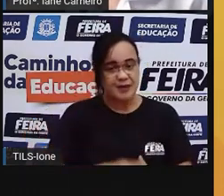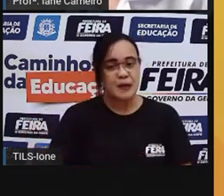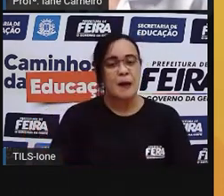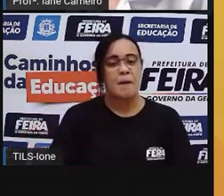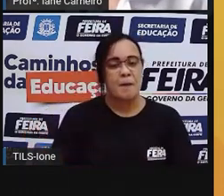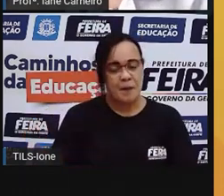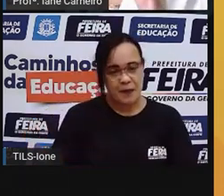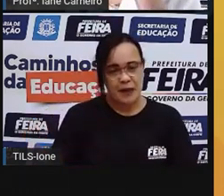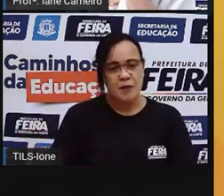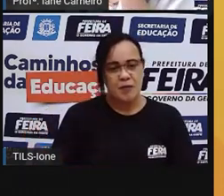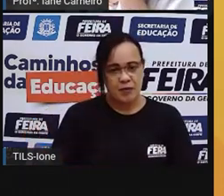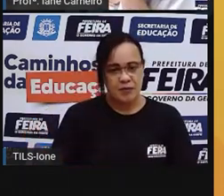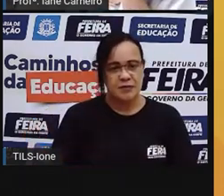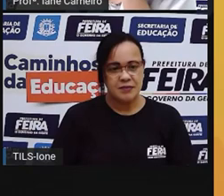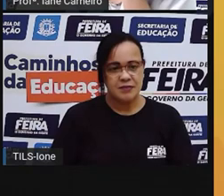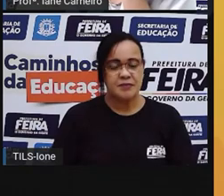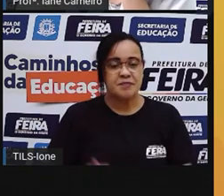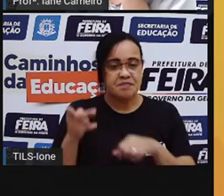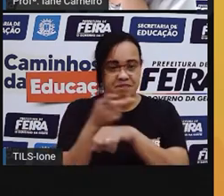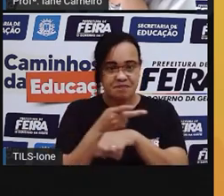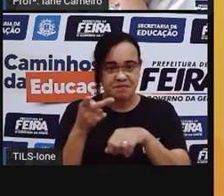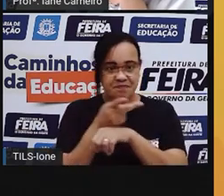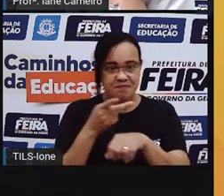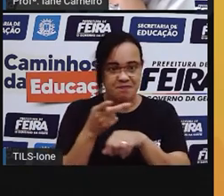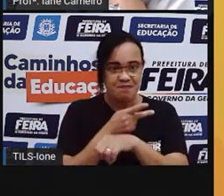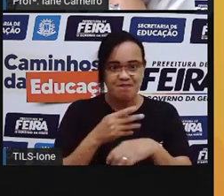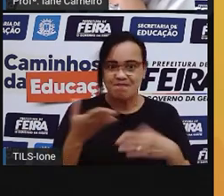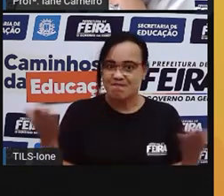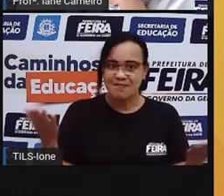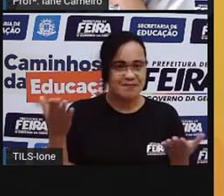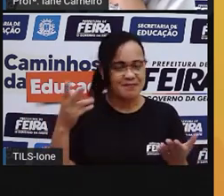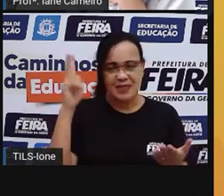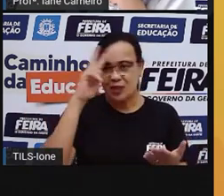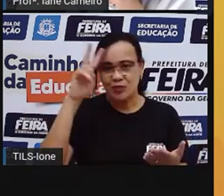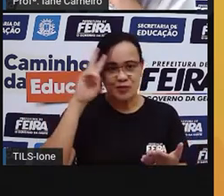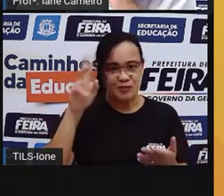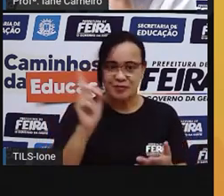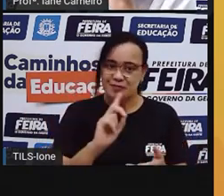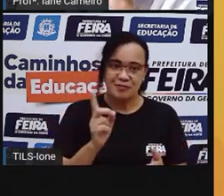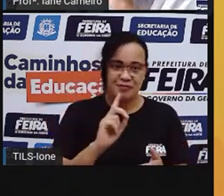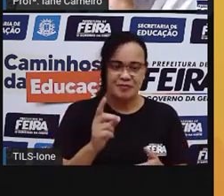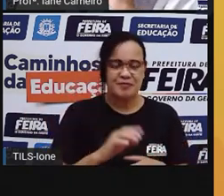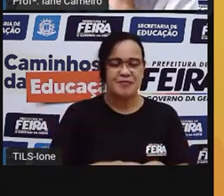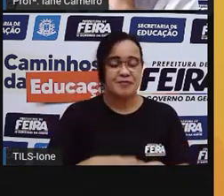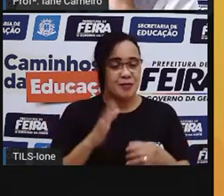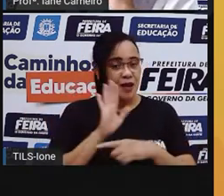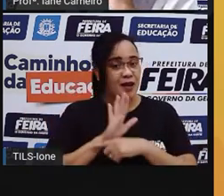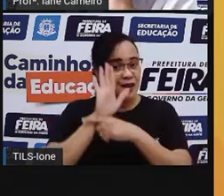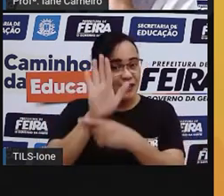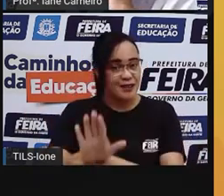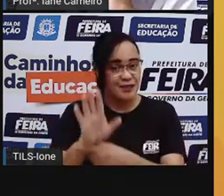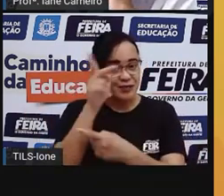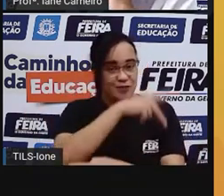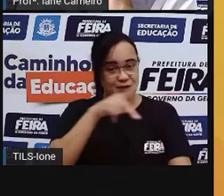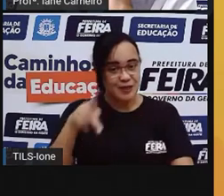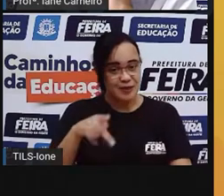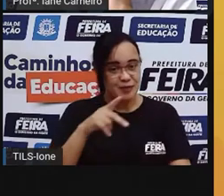Aí, a bola de vôlei mexe tanto. agora, para não lembrar onde é que está a bola de vôlei. Você lembra? Finaliza aí para onde é está a bola vôlei.